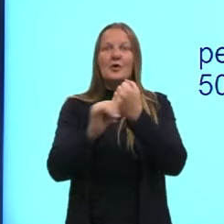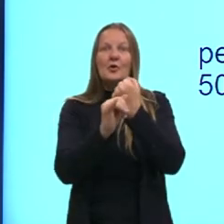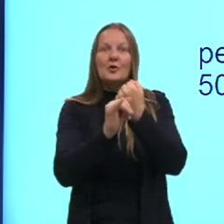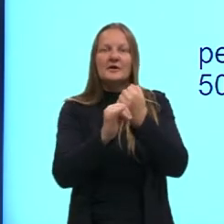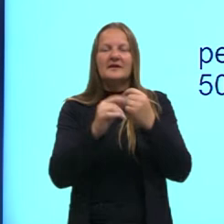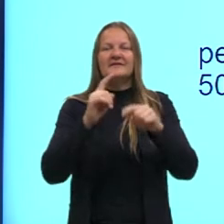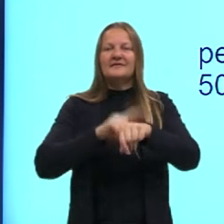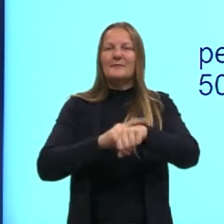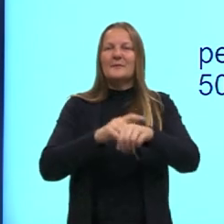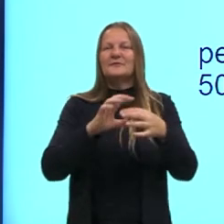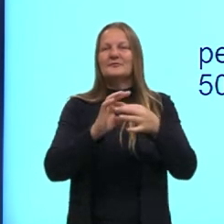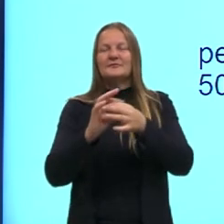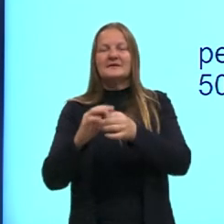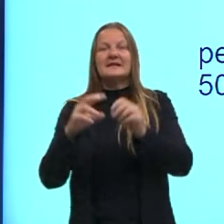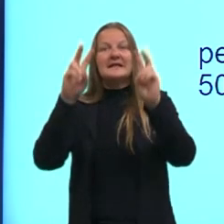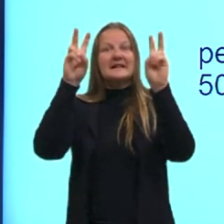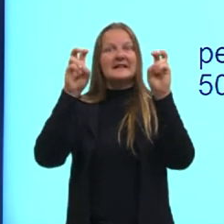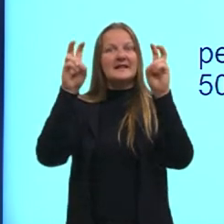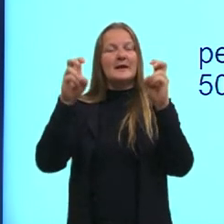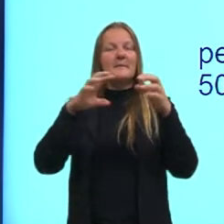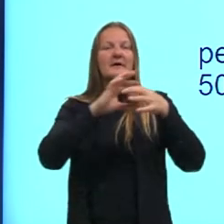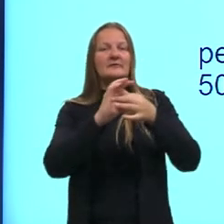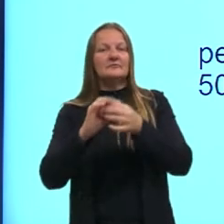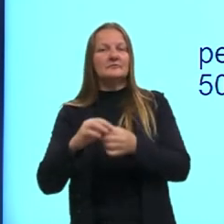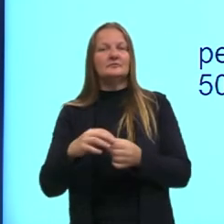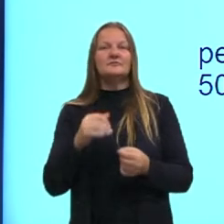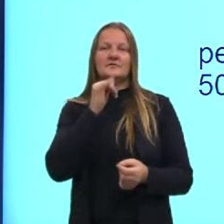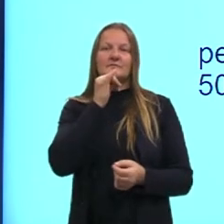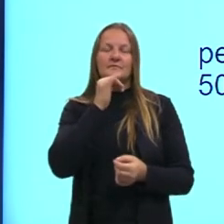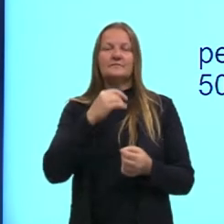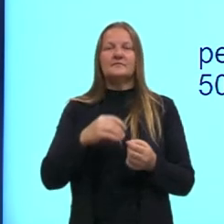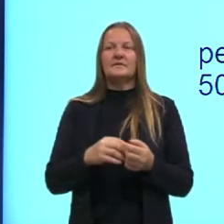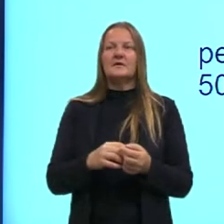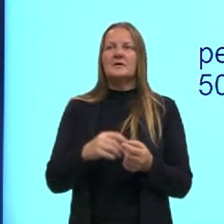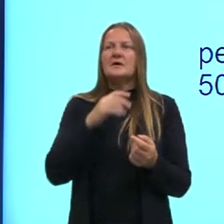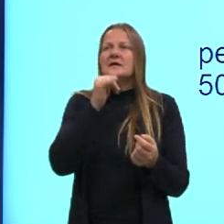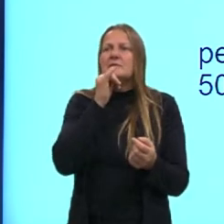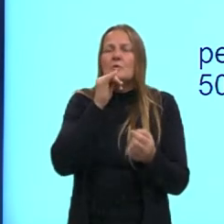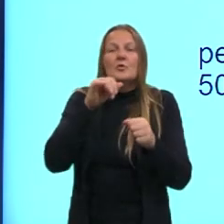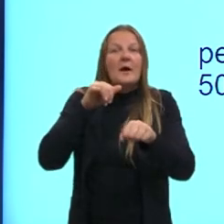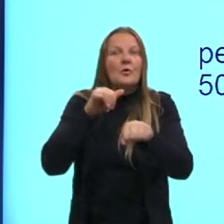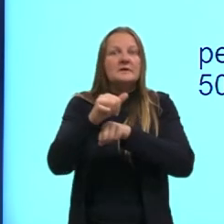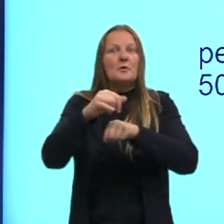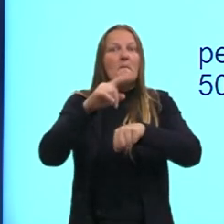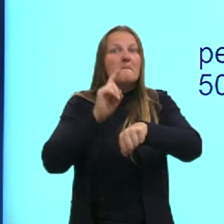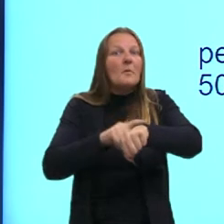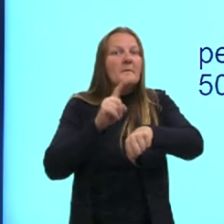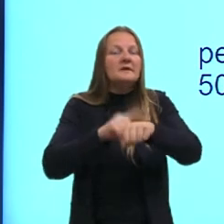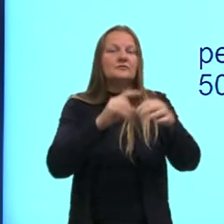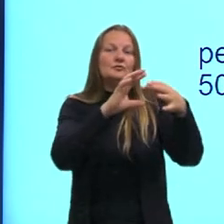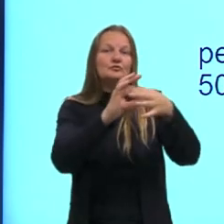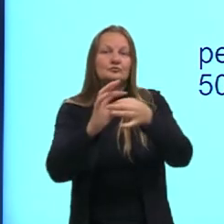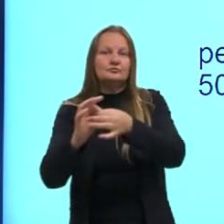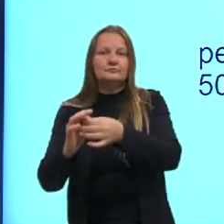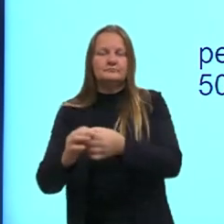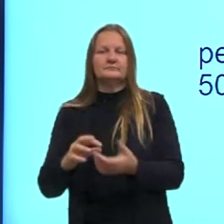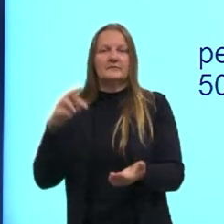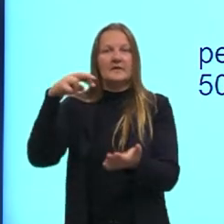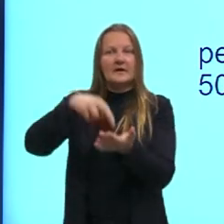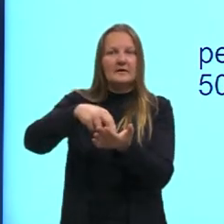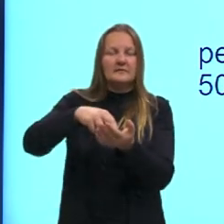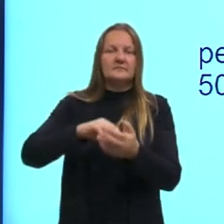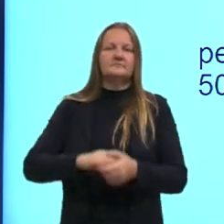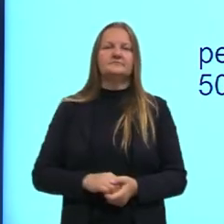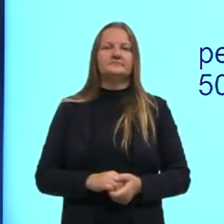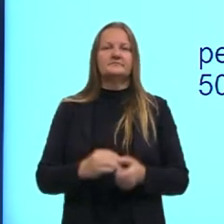acontece porque os temas utilizados como mote para os cronistas são os acontecimentos daquele tempo. O que pode tornar